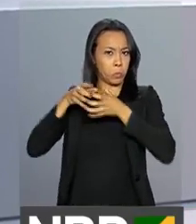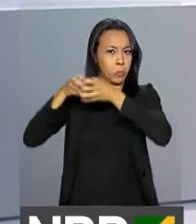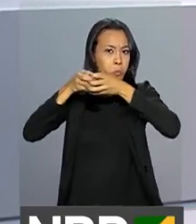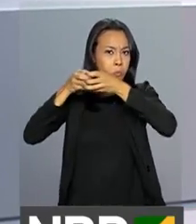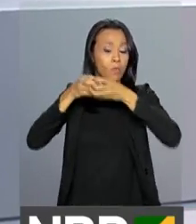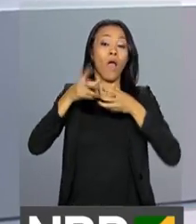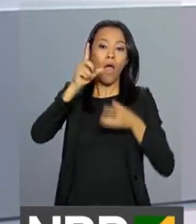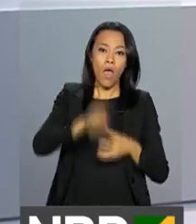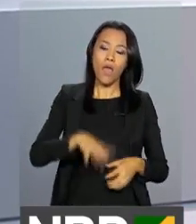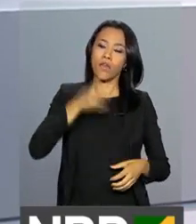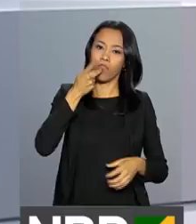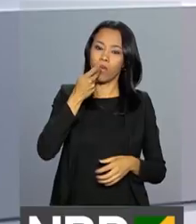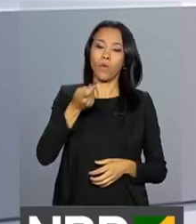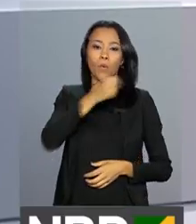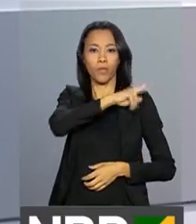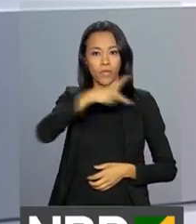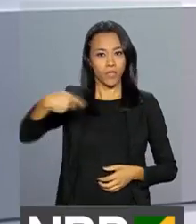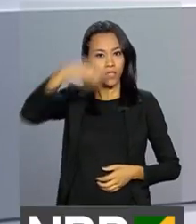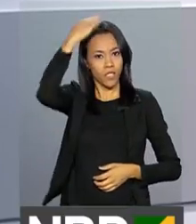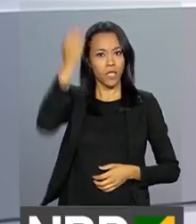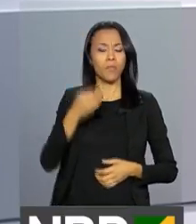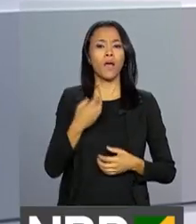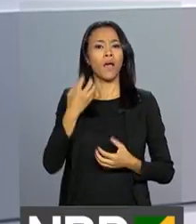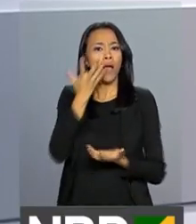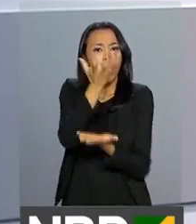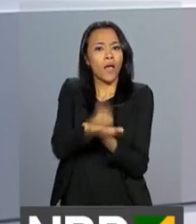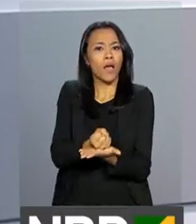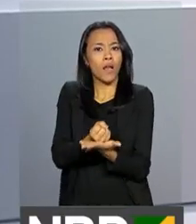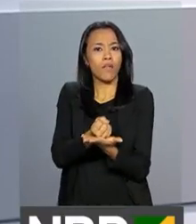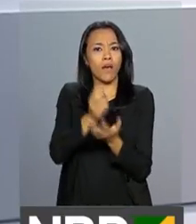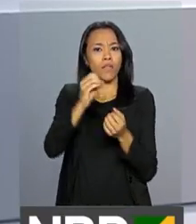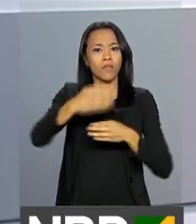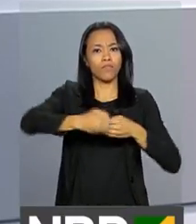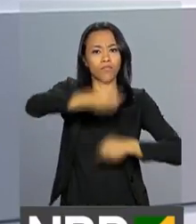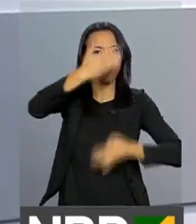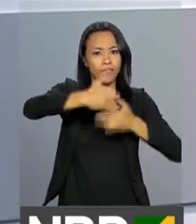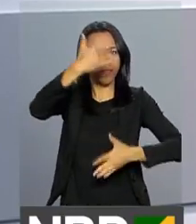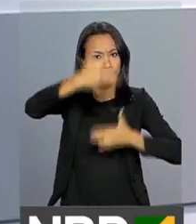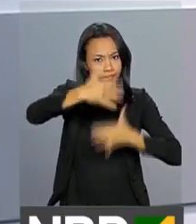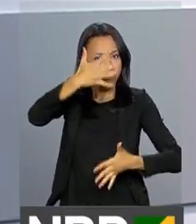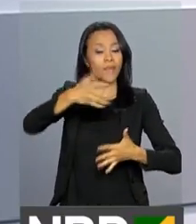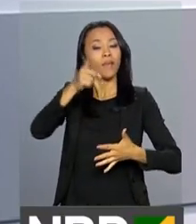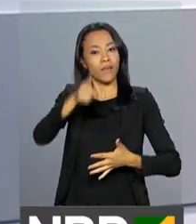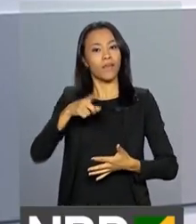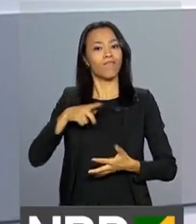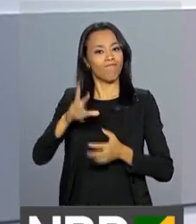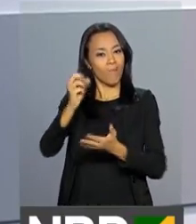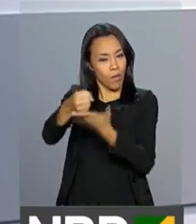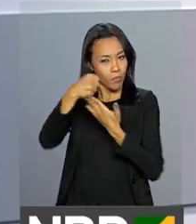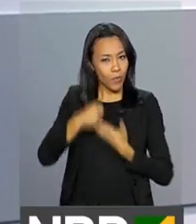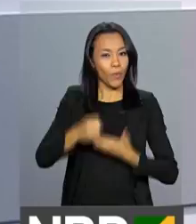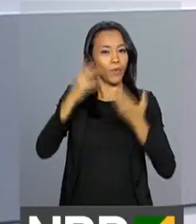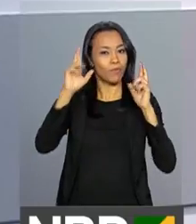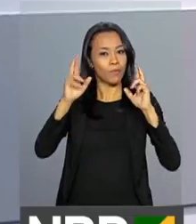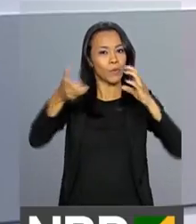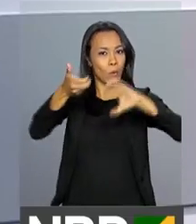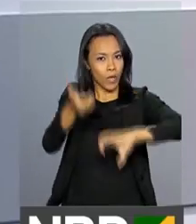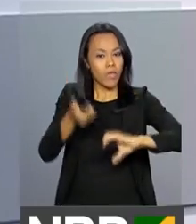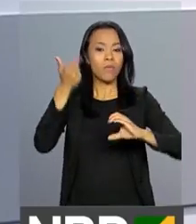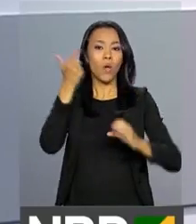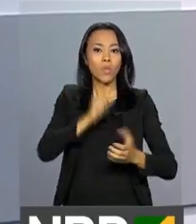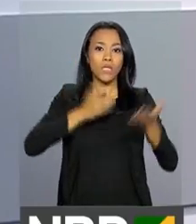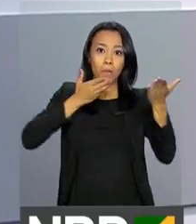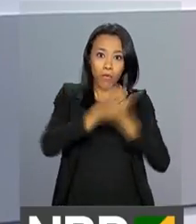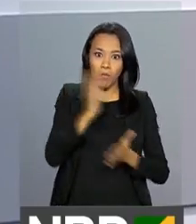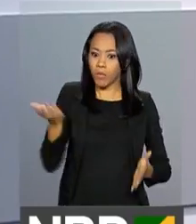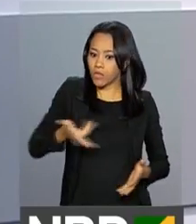presidente Michel Temer em mensagem gravada para as redes sociais. O presidente ainda ressaltou que conta com o Congresso Nacional para aprovar a reforma